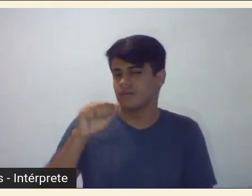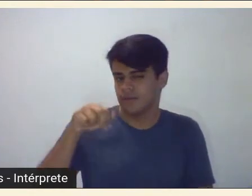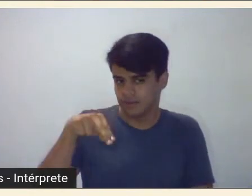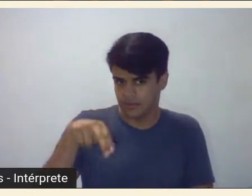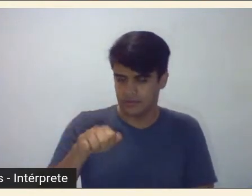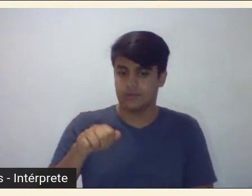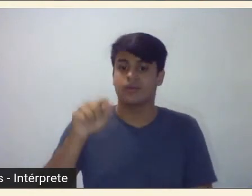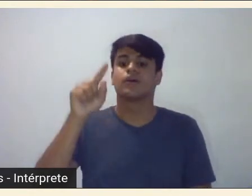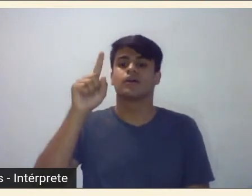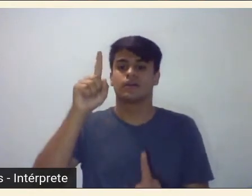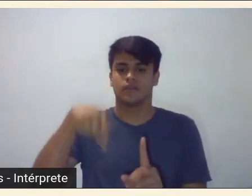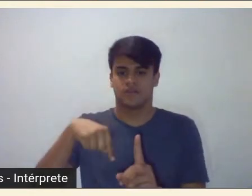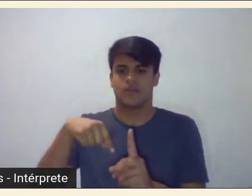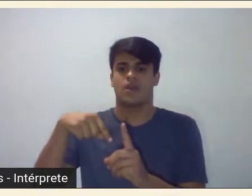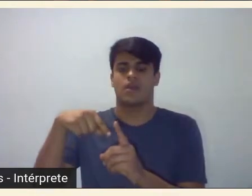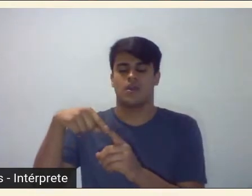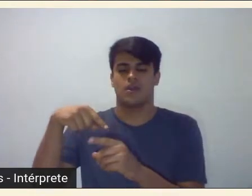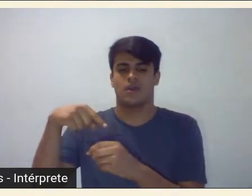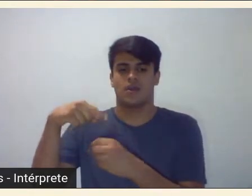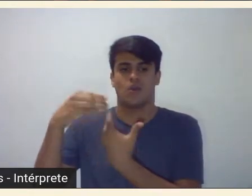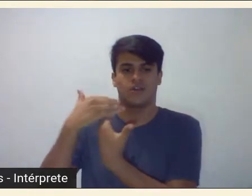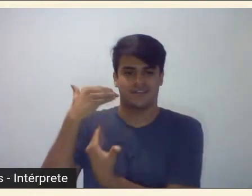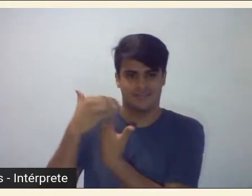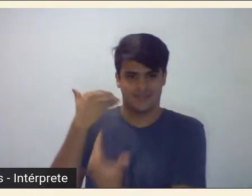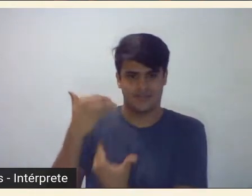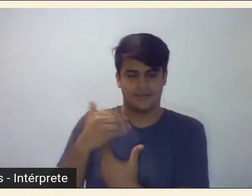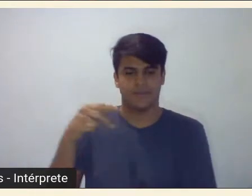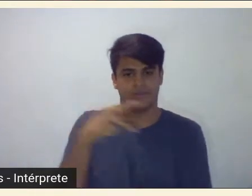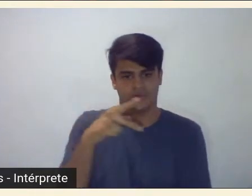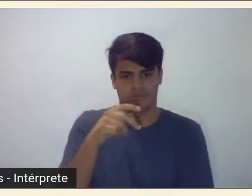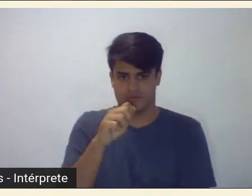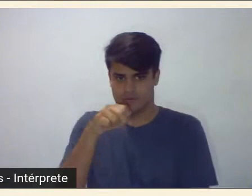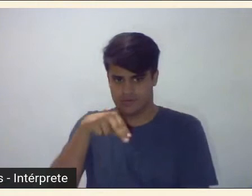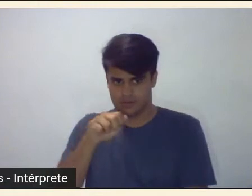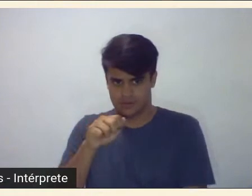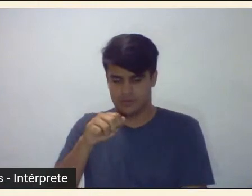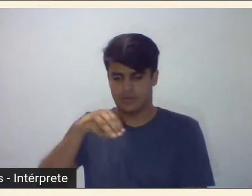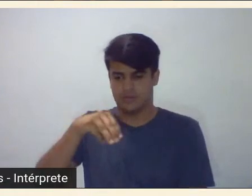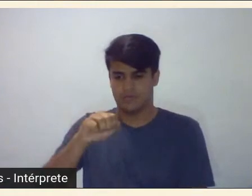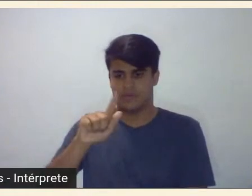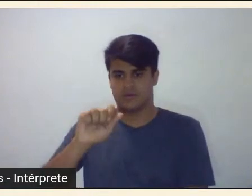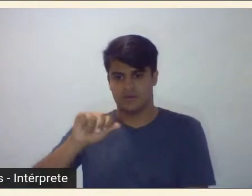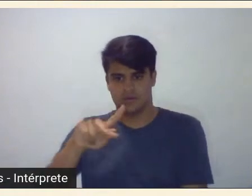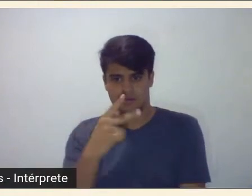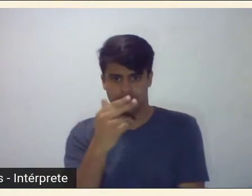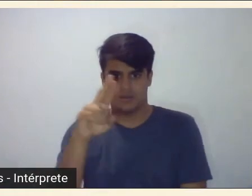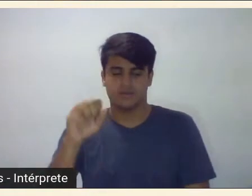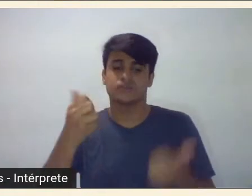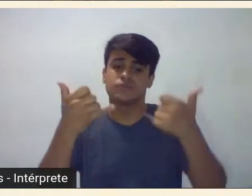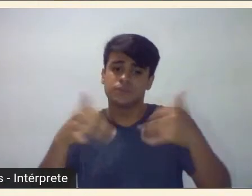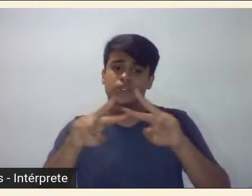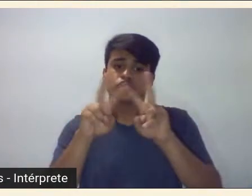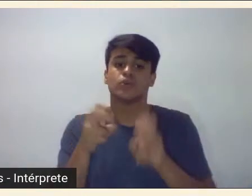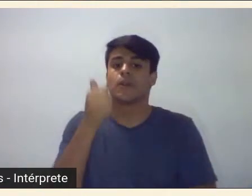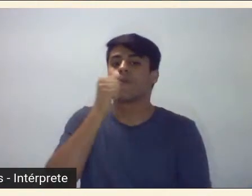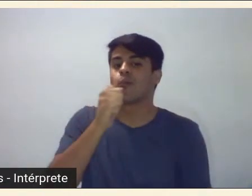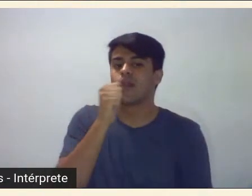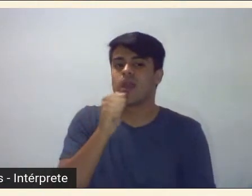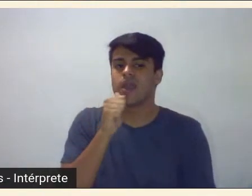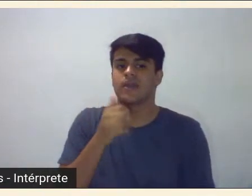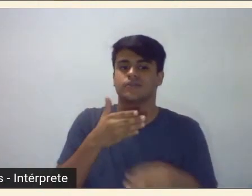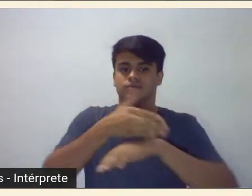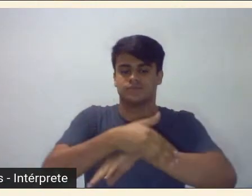orientada orientada da professora Ana Magalhães sobre mulheres na coleção do MAC ela tem uma análise